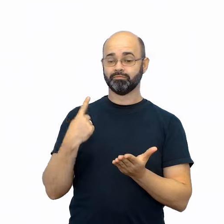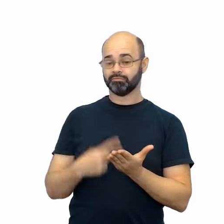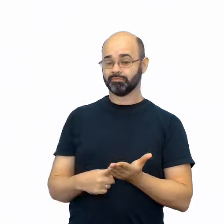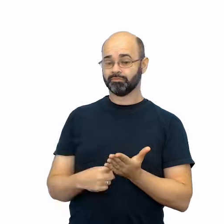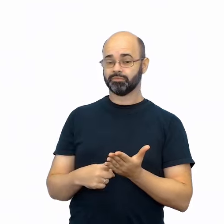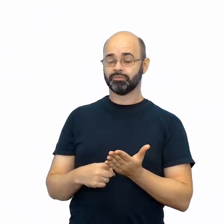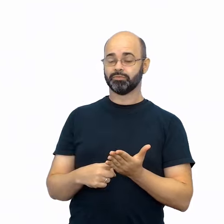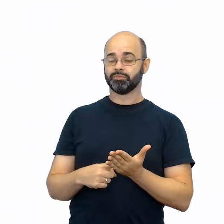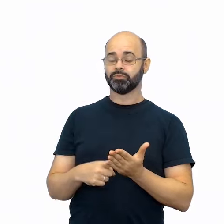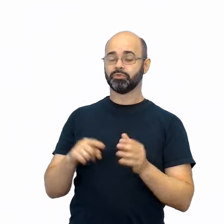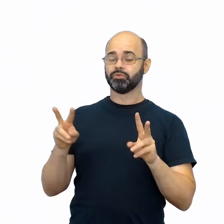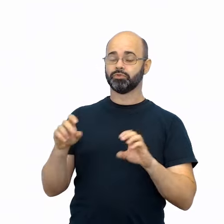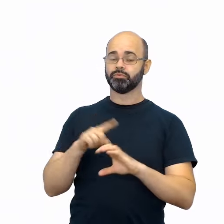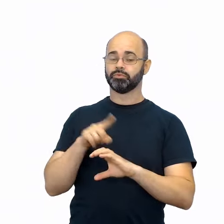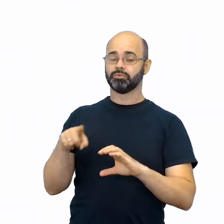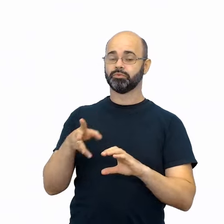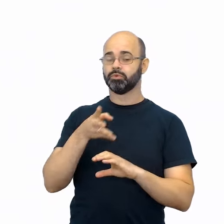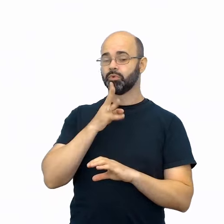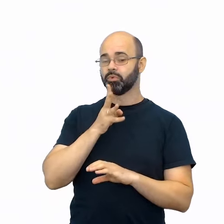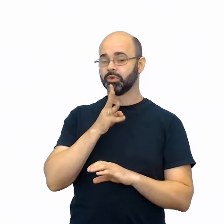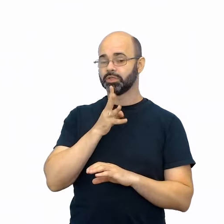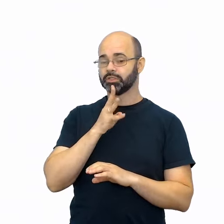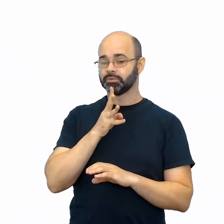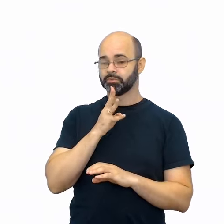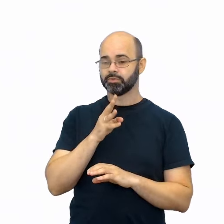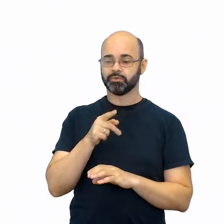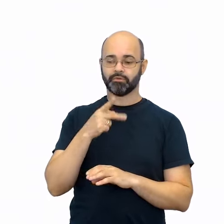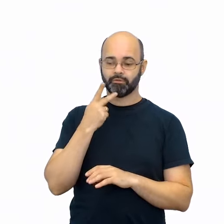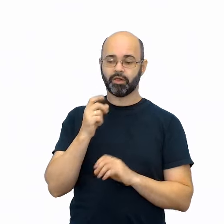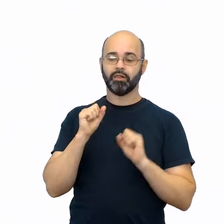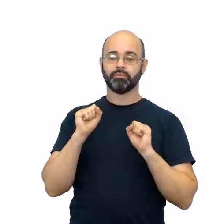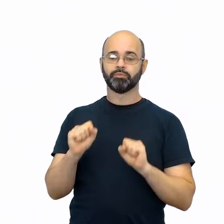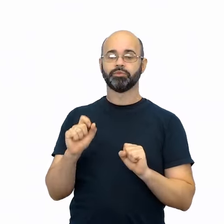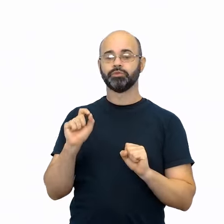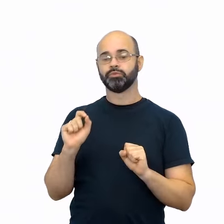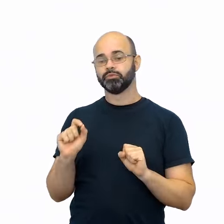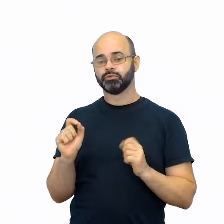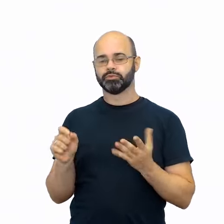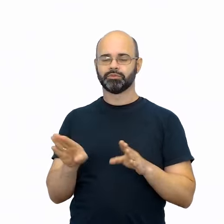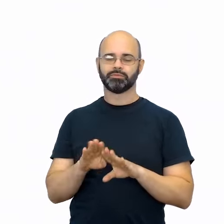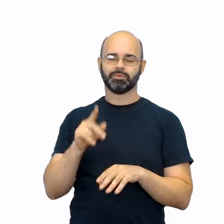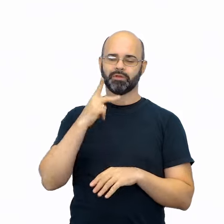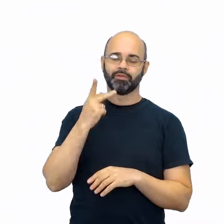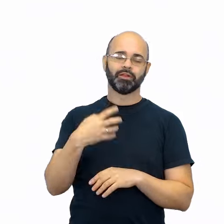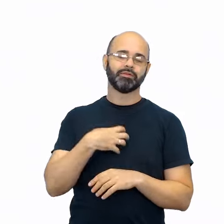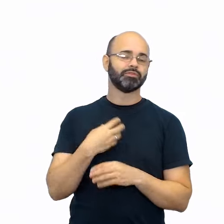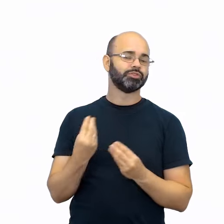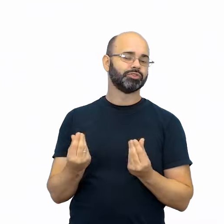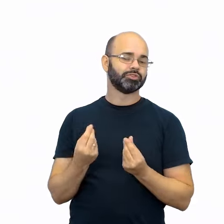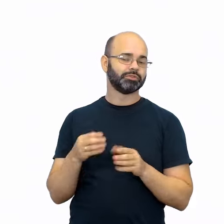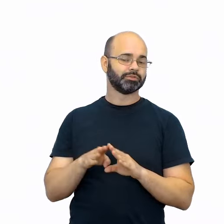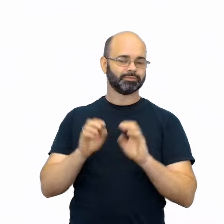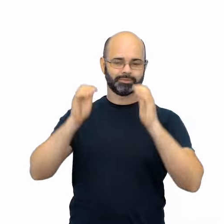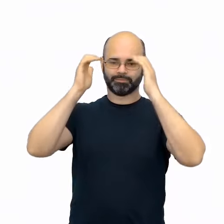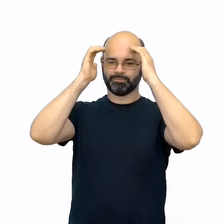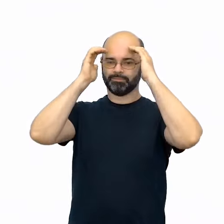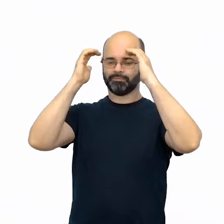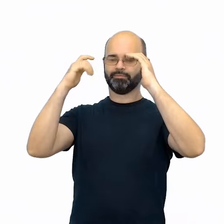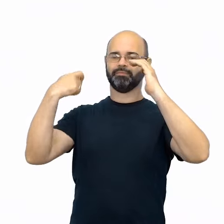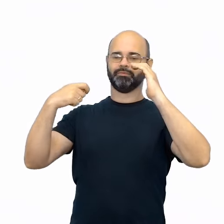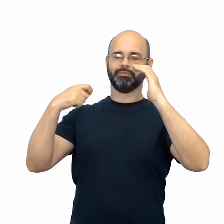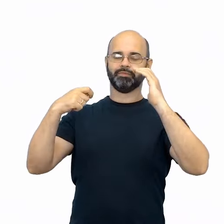conhecimento científico, o que pode ser dito e os modos de dizer terão de respeitar a